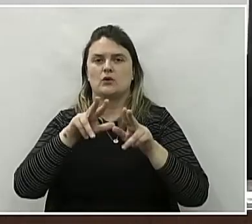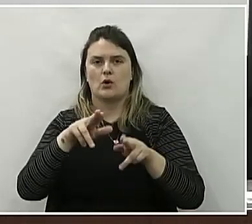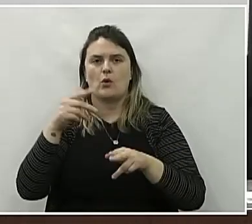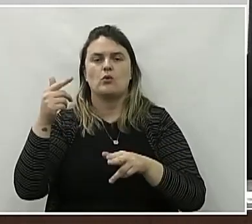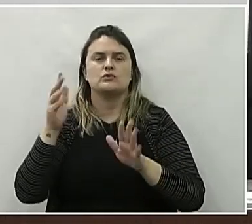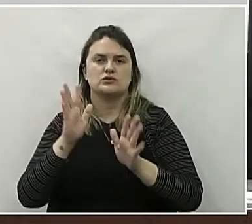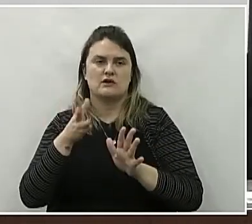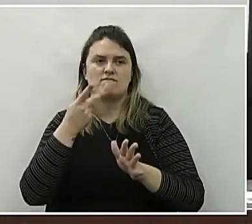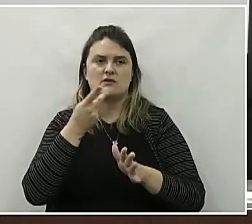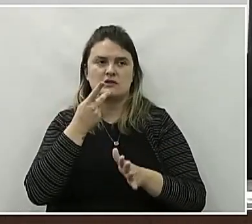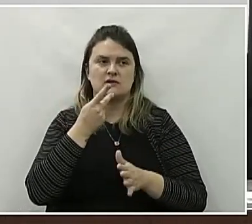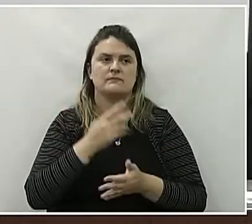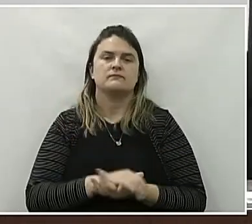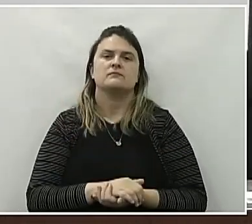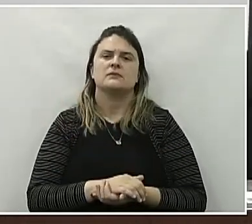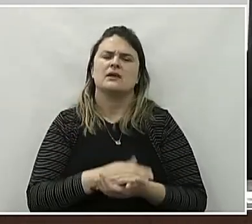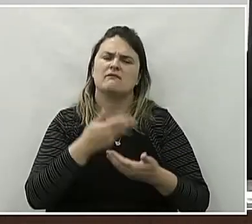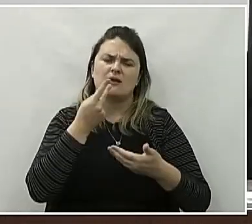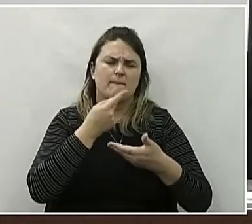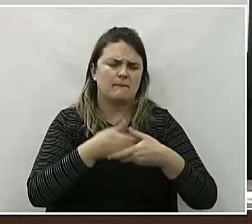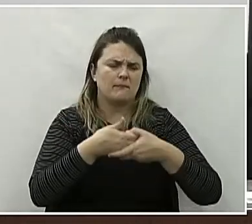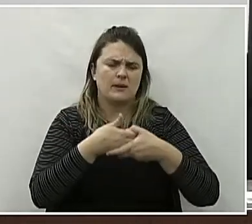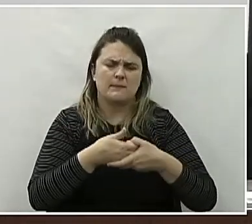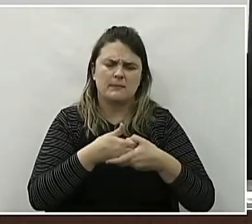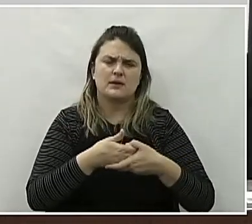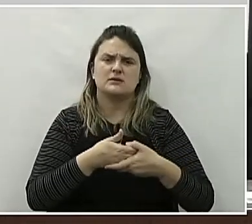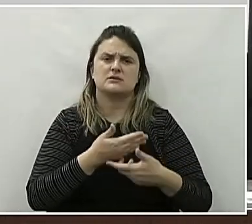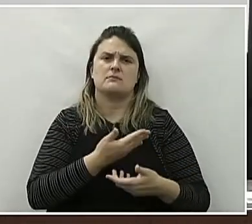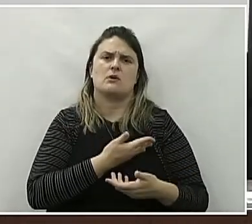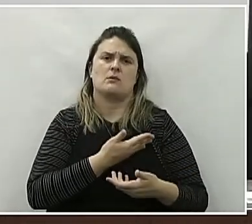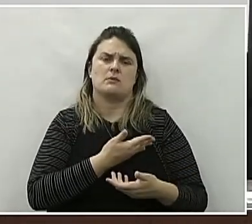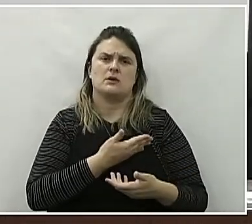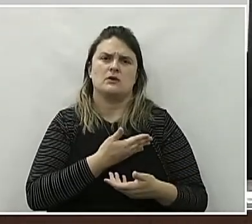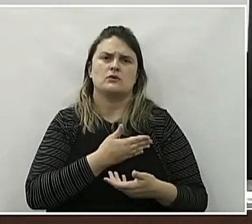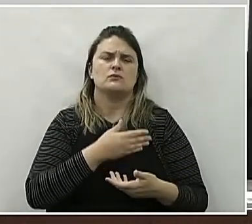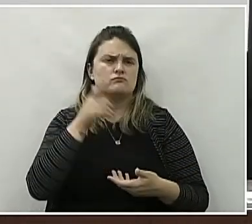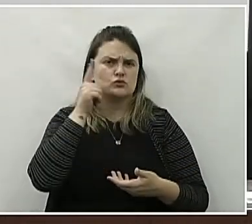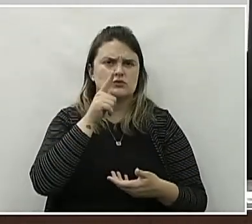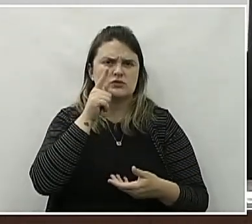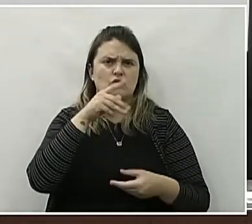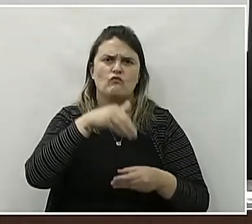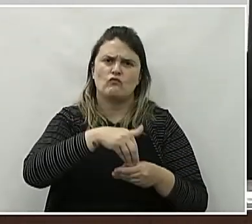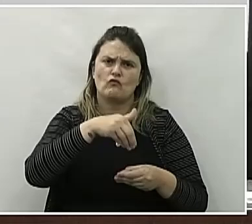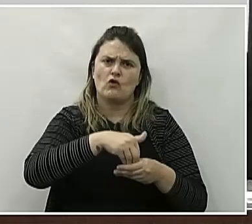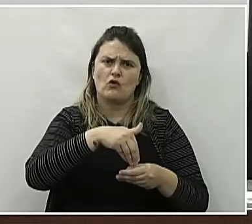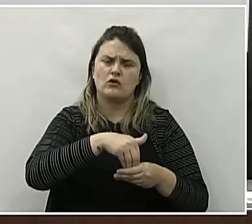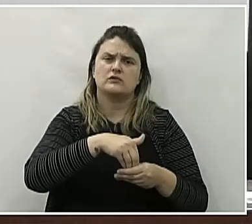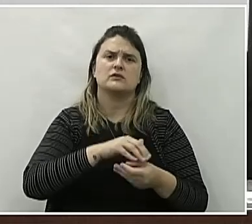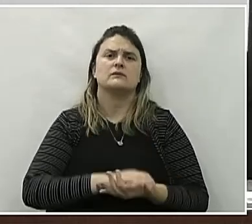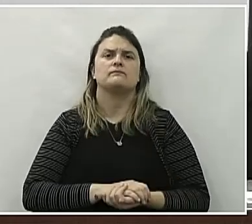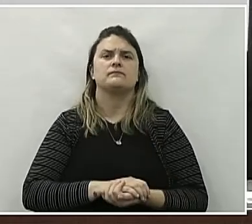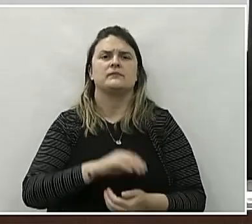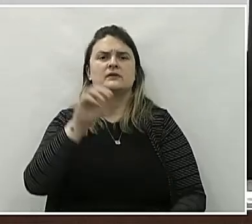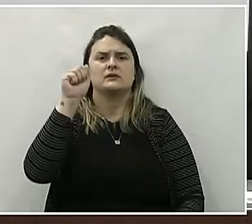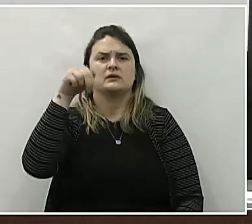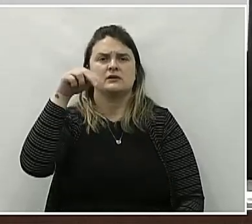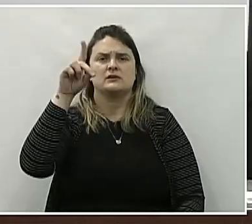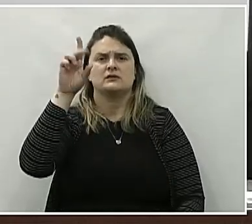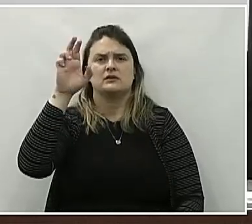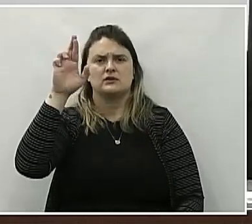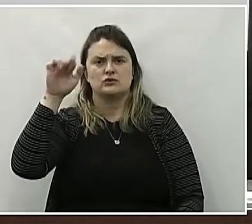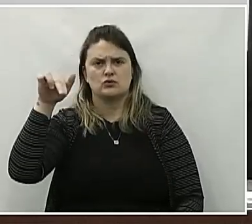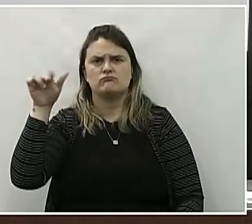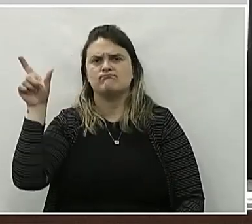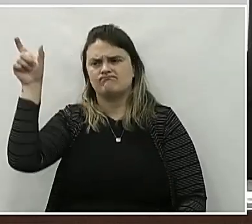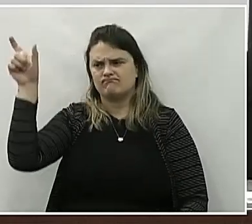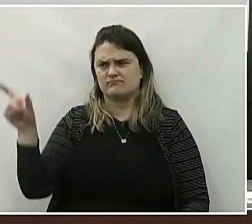já comentei, e quero parabenizar meu colega de partido que fez uma expressiva votação, o Anderson, um